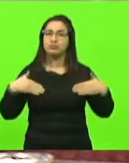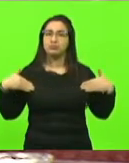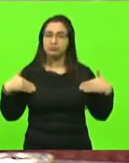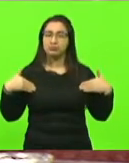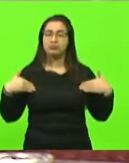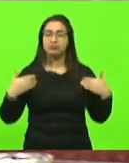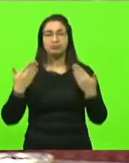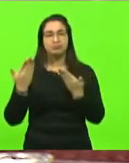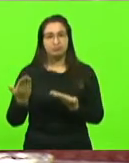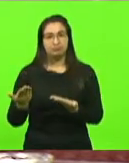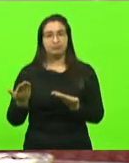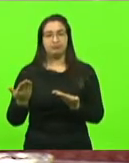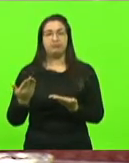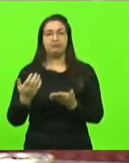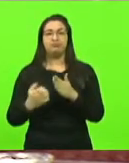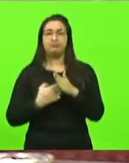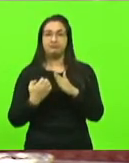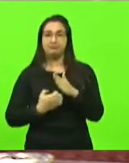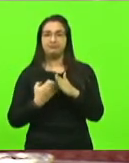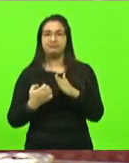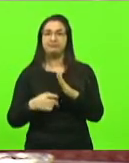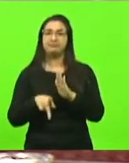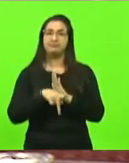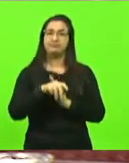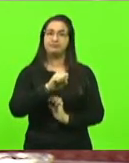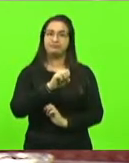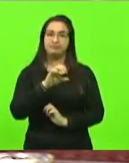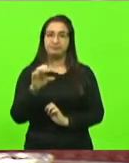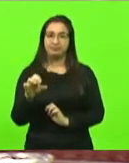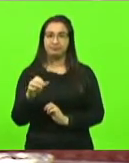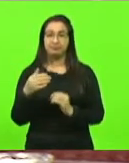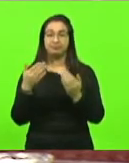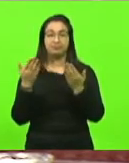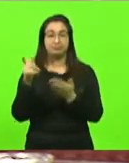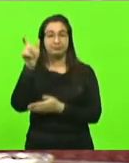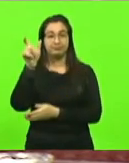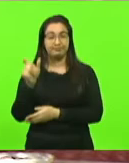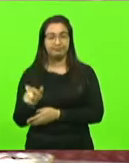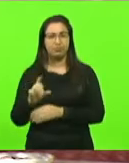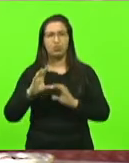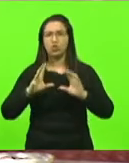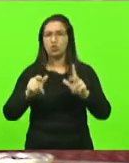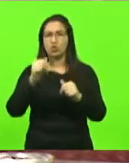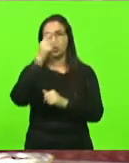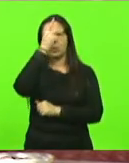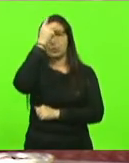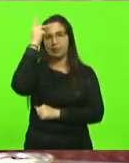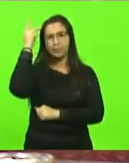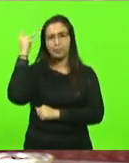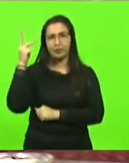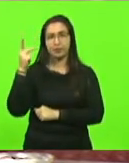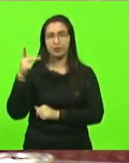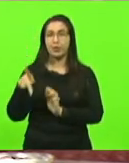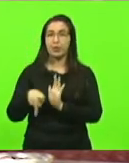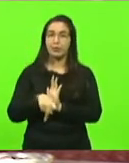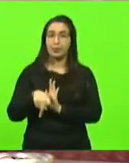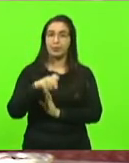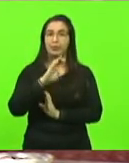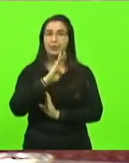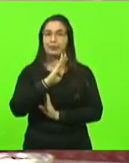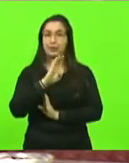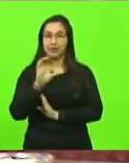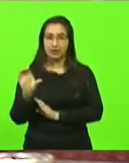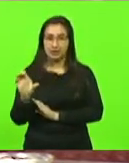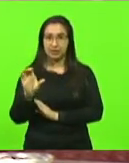catarinense, uma pessoa que todas as pessoas que moram em Balneário Camboriú e